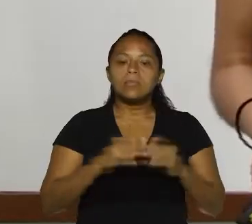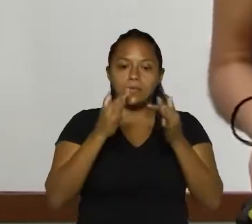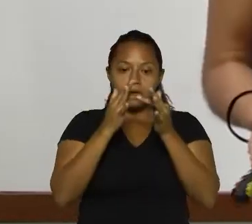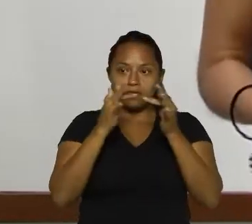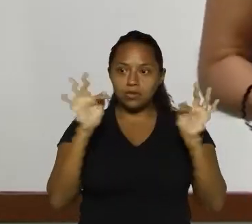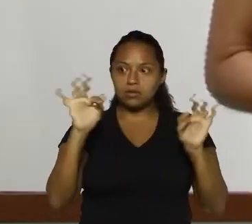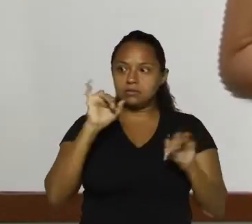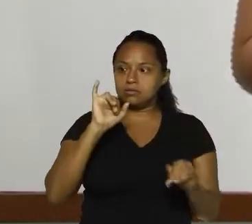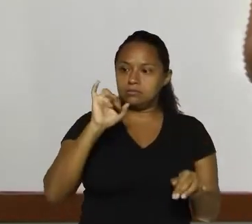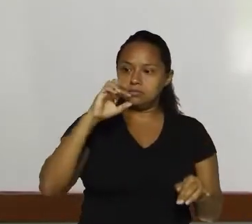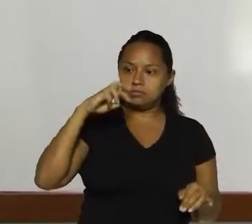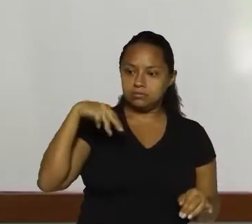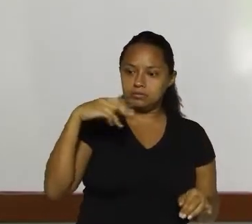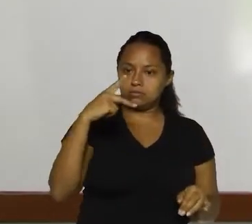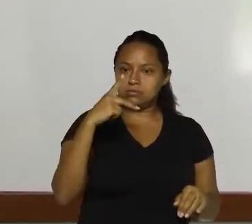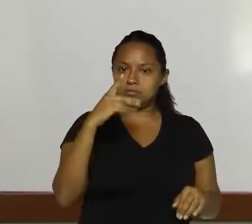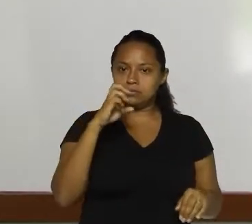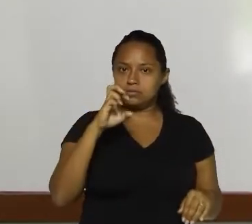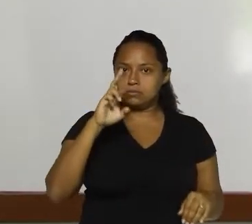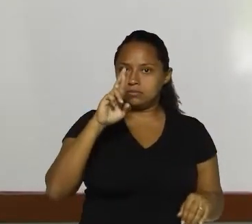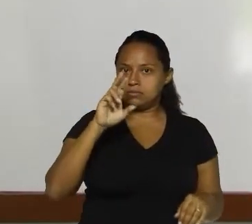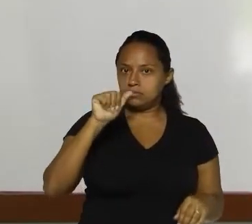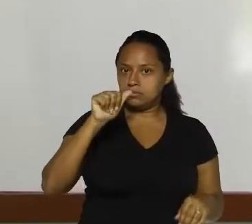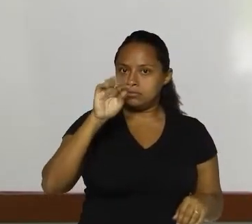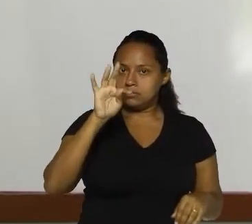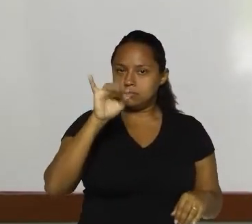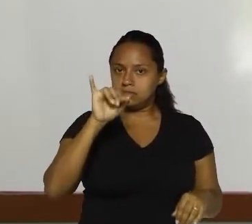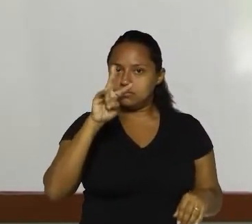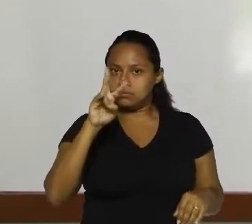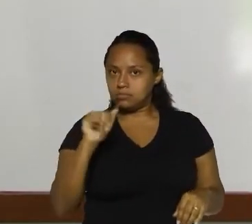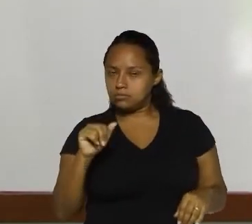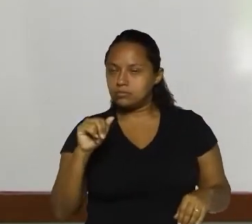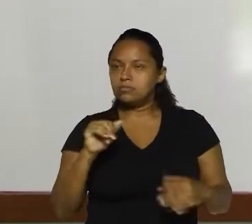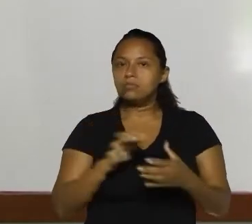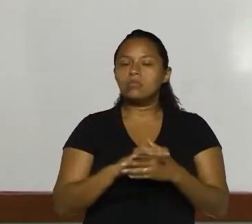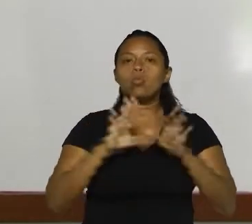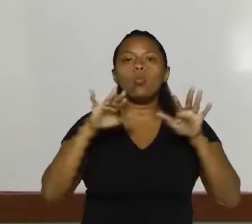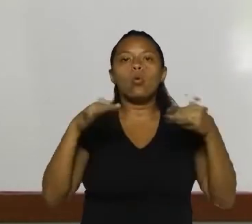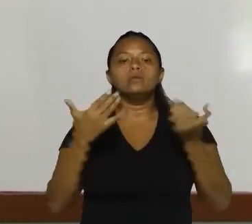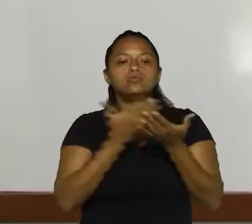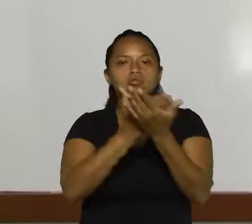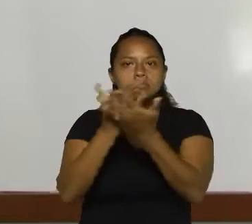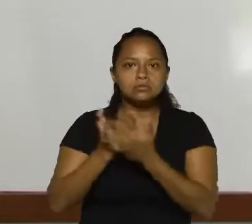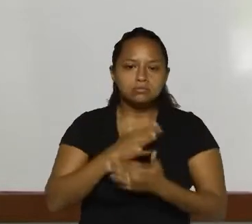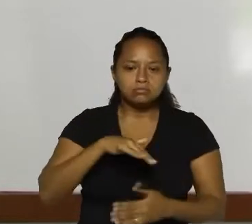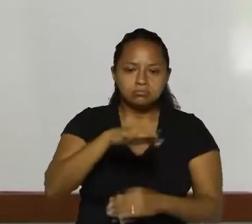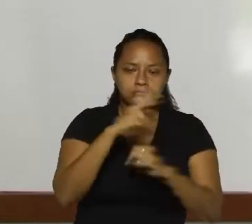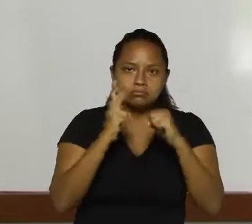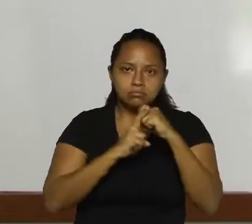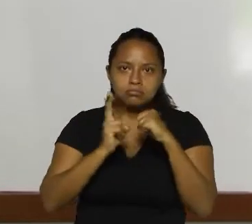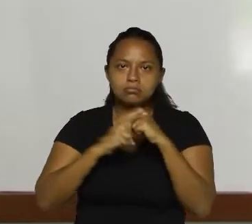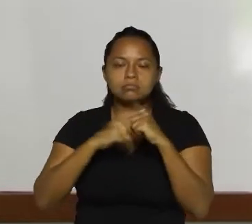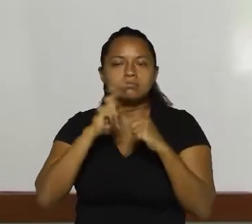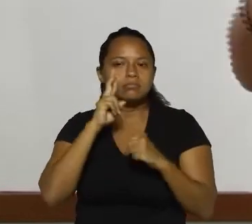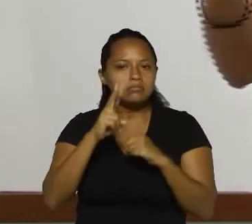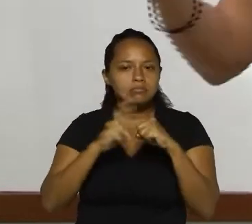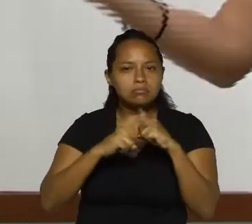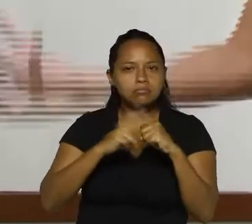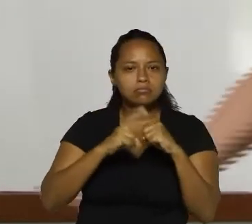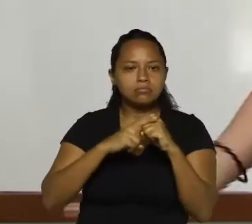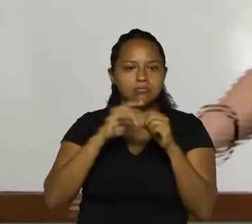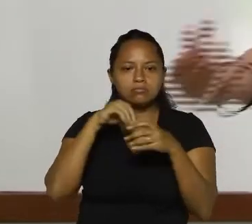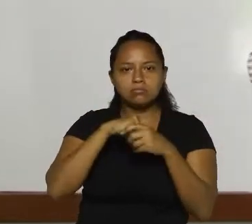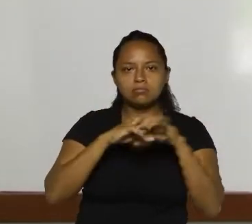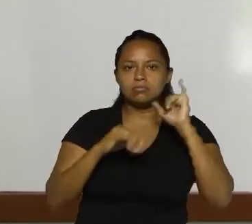imperativa. Assim como vocês estudam no... Como é que se diz? Quando vão estudar verbos, né? A gente vê o verbo no modo